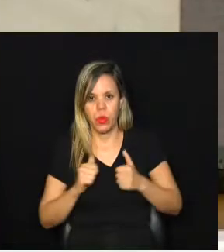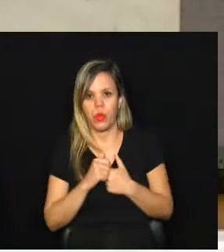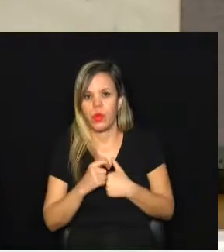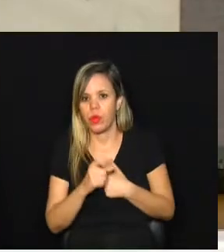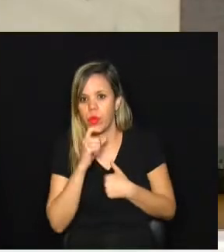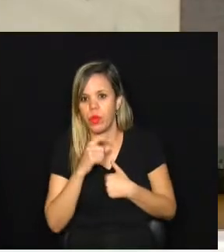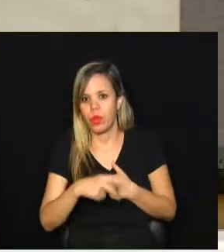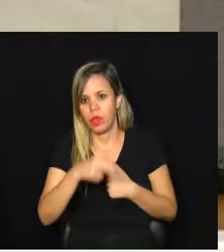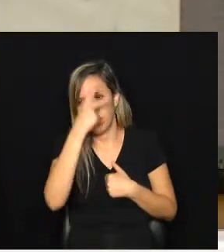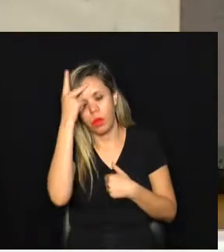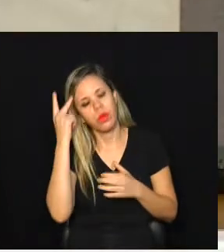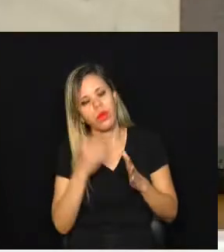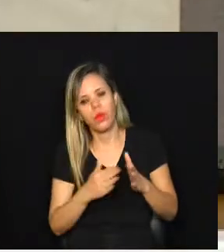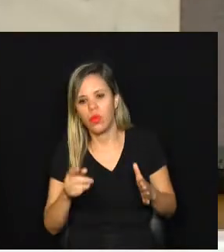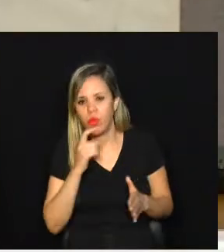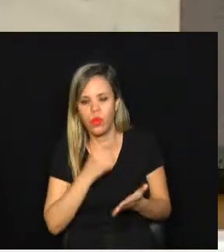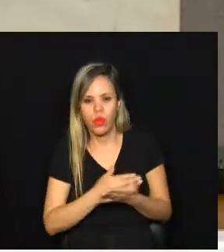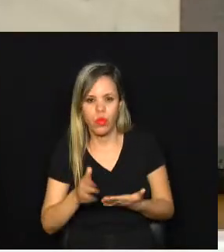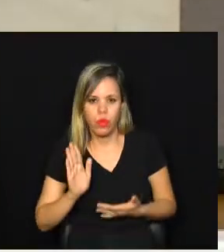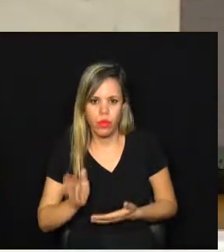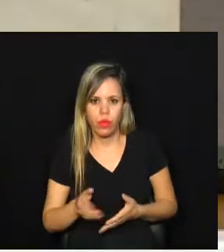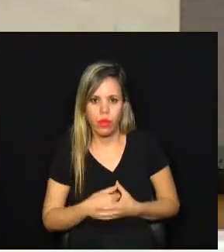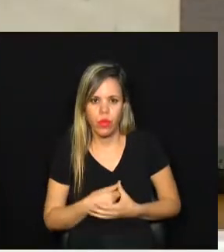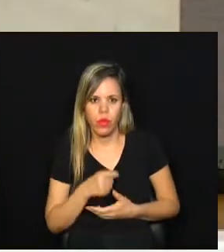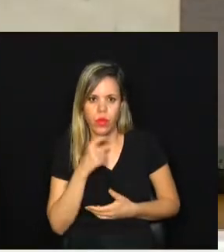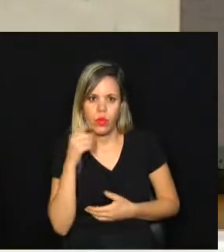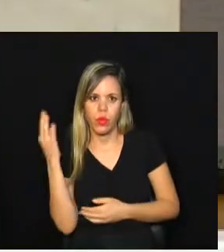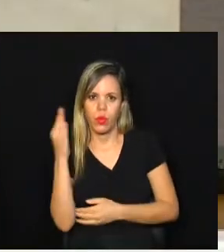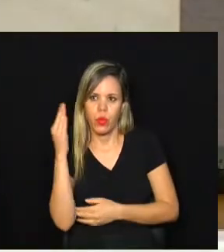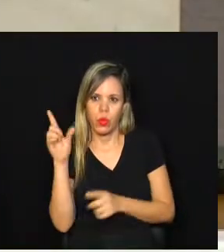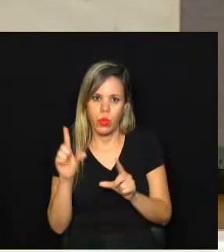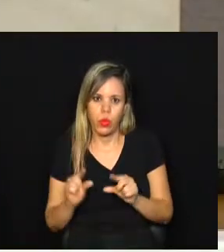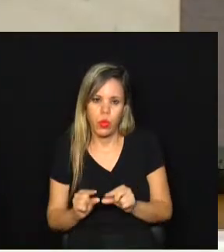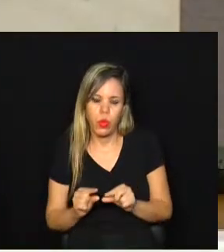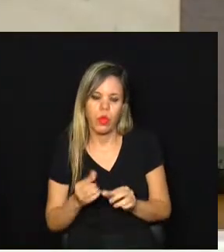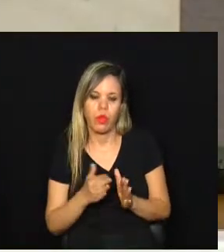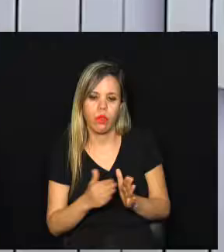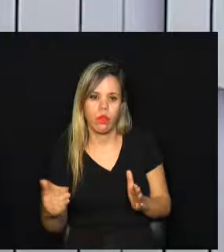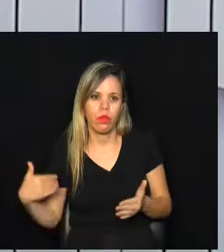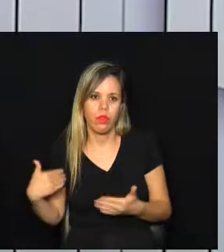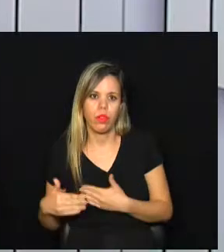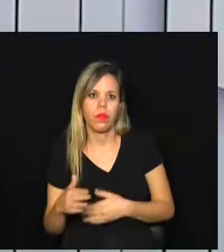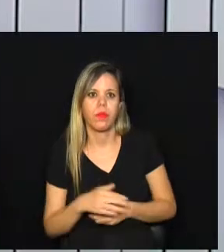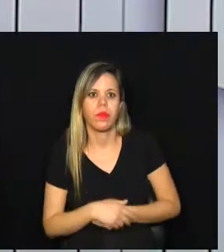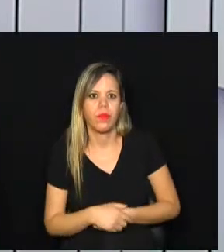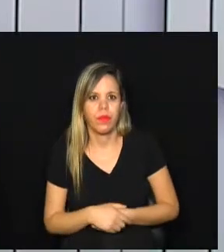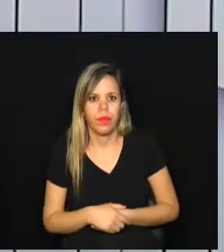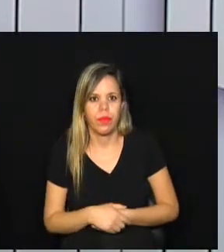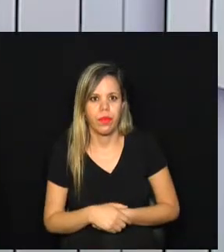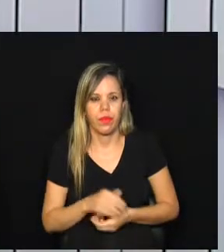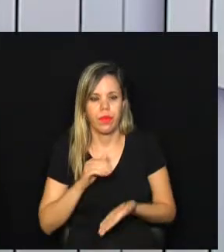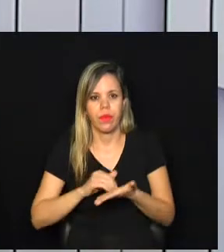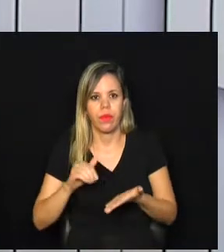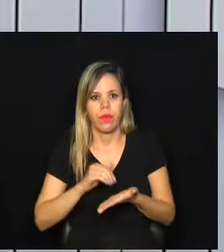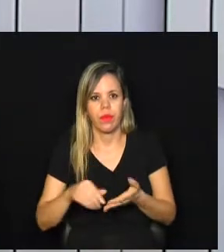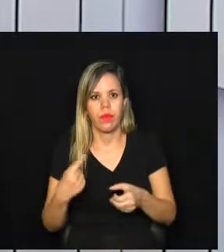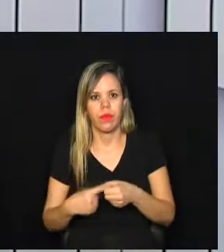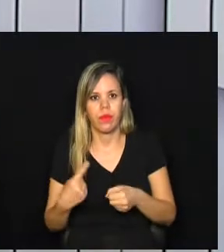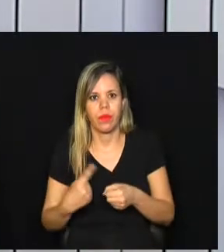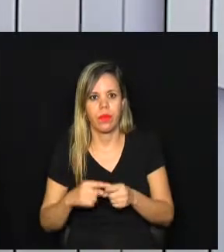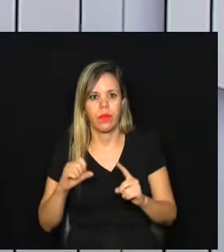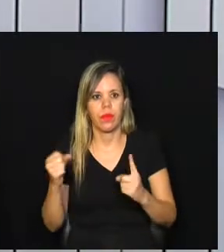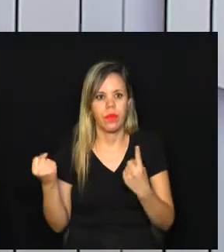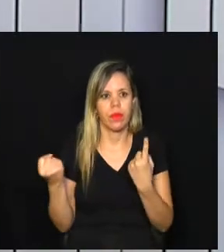nesse inverno que começou já com temperaturas baixas nos últimos dias. A Secretaria Municipal de